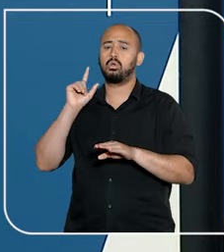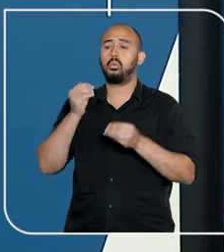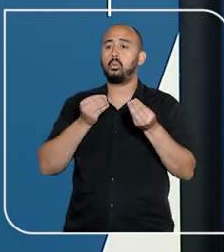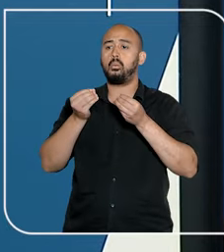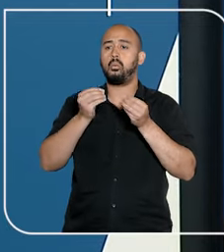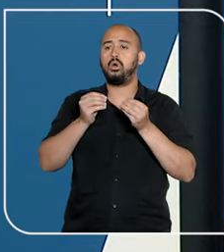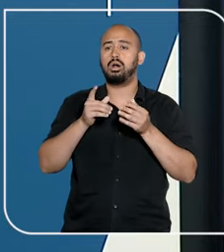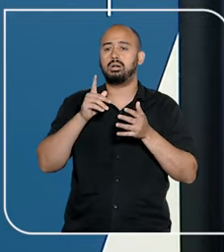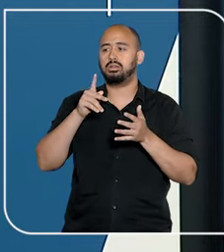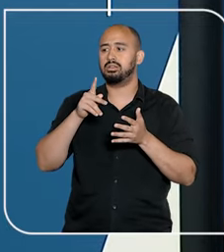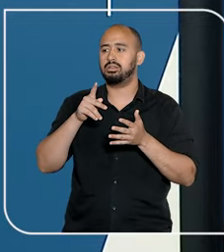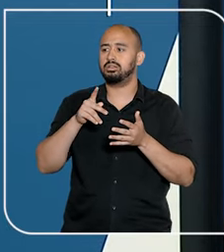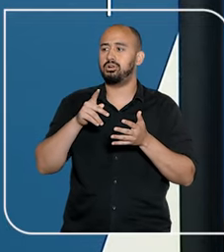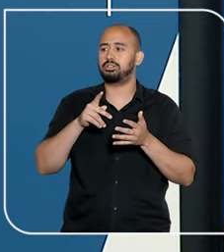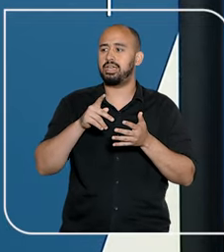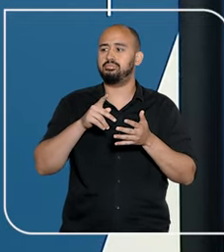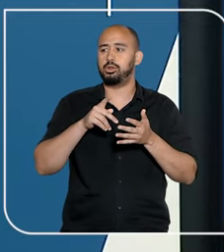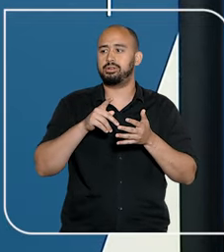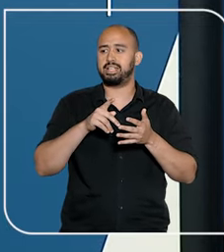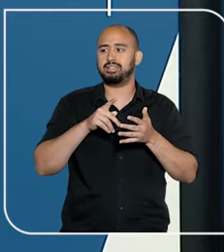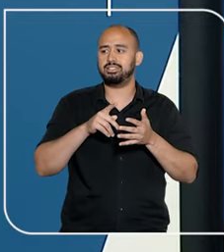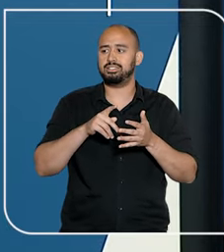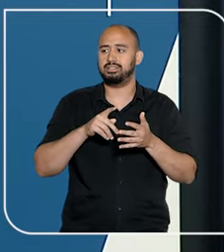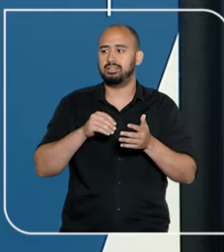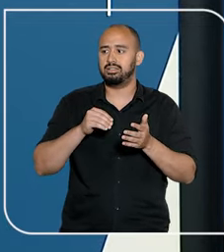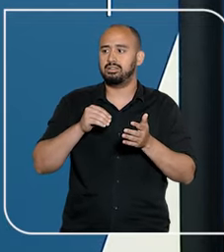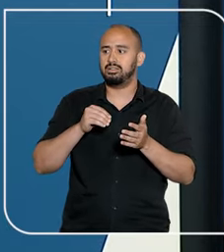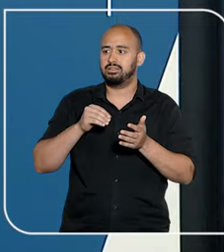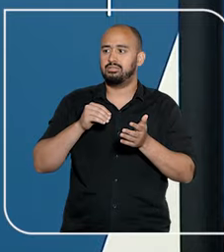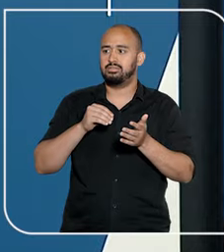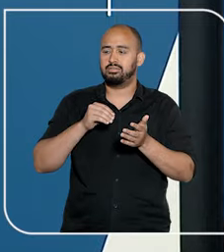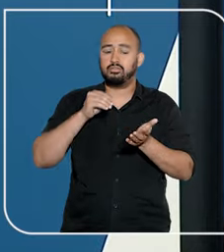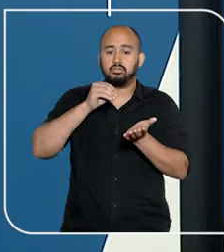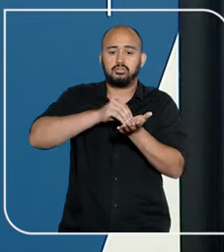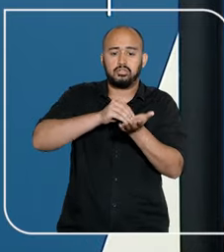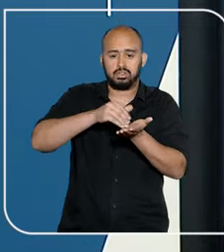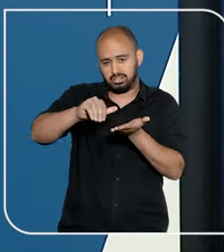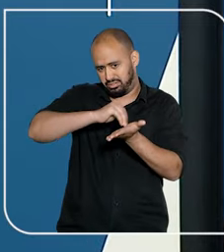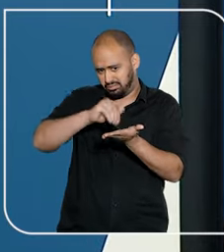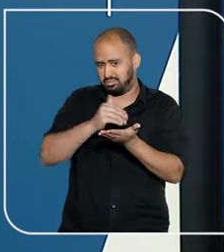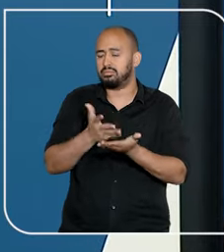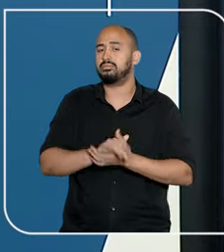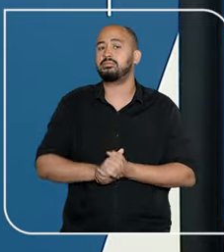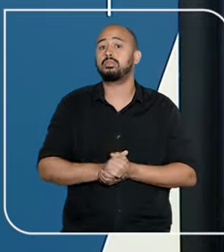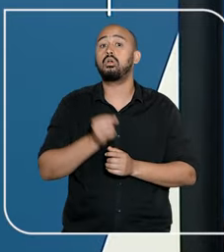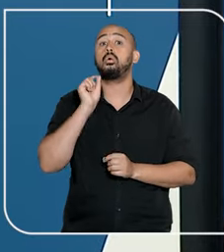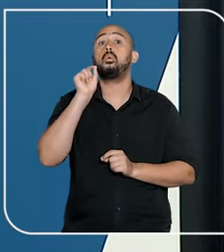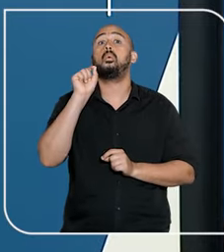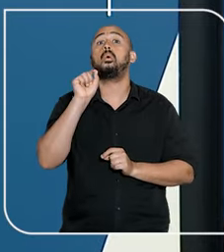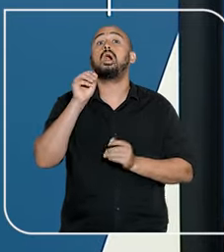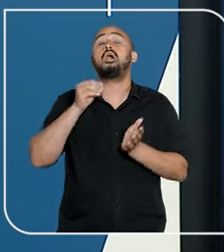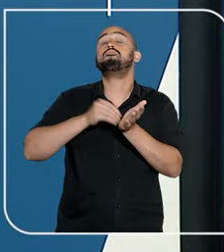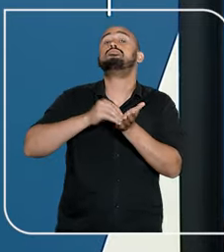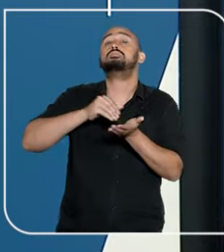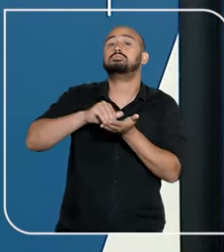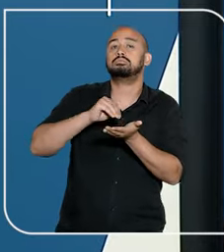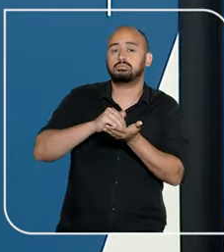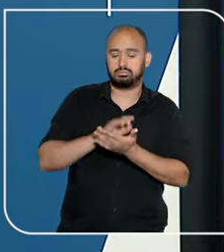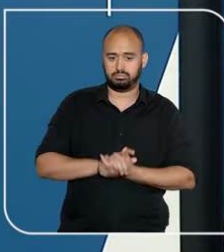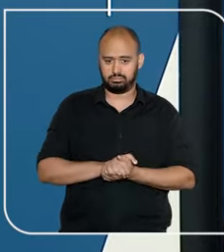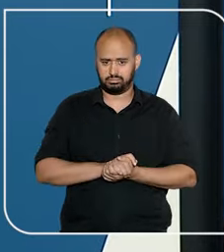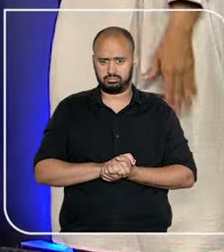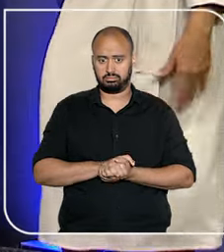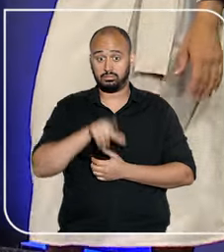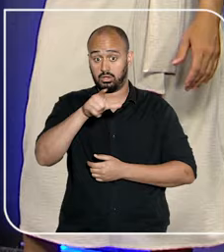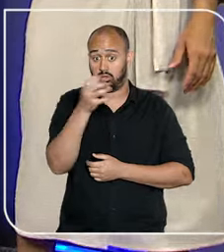noticiário casos de improbidade administrativa, mas já teve a curiosidade de entender exatamente o que é a improbidade?